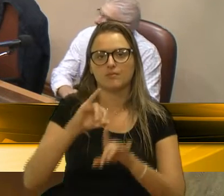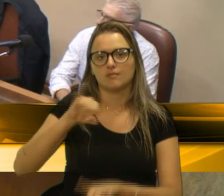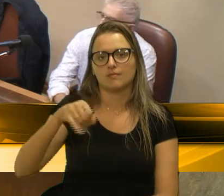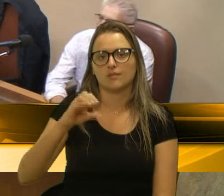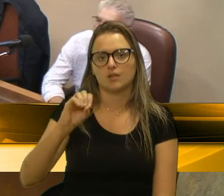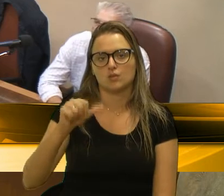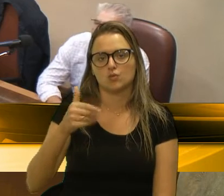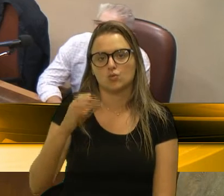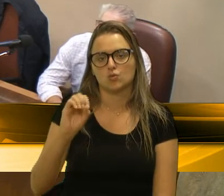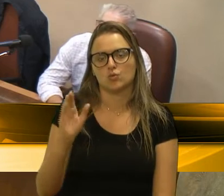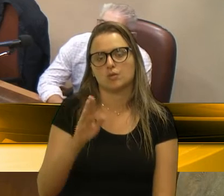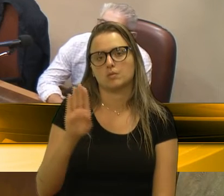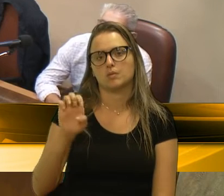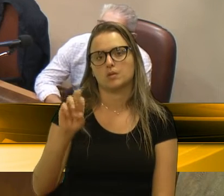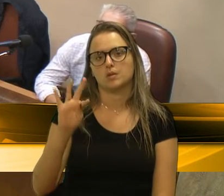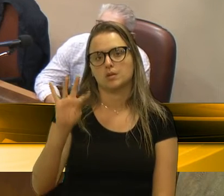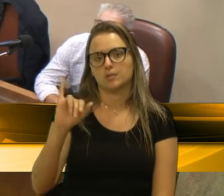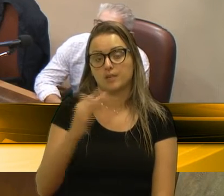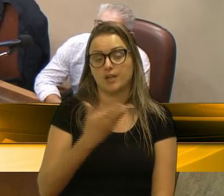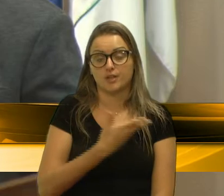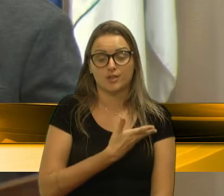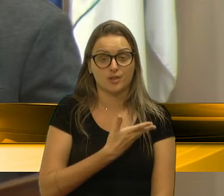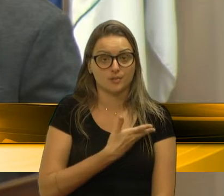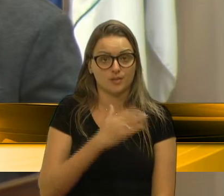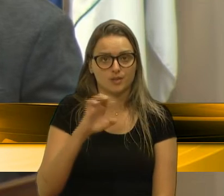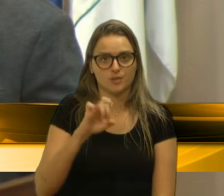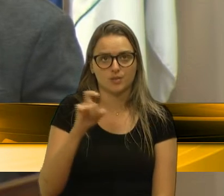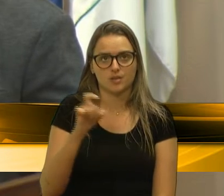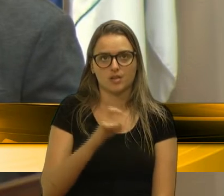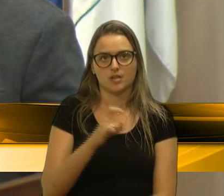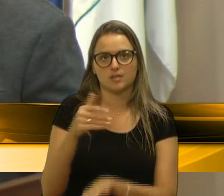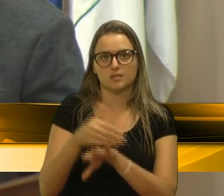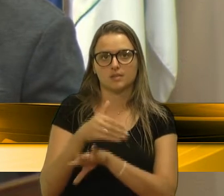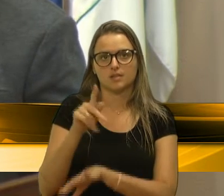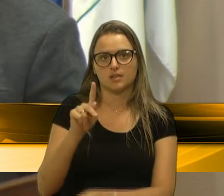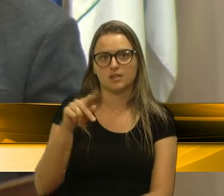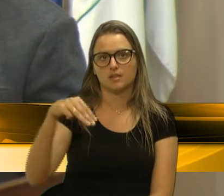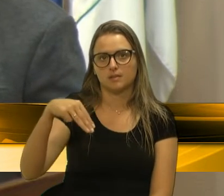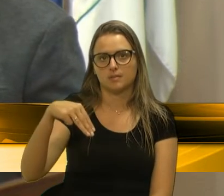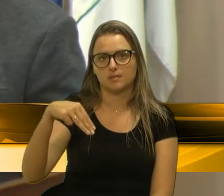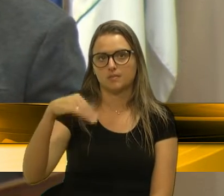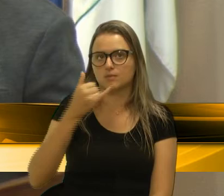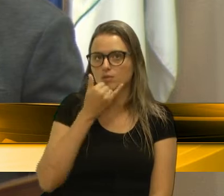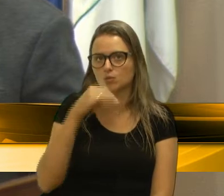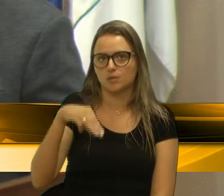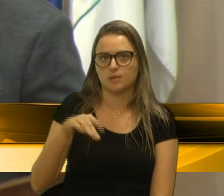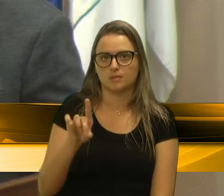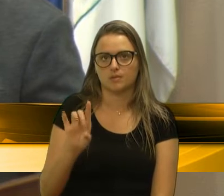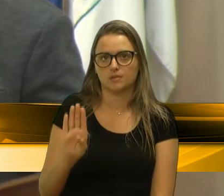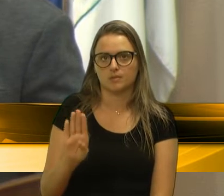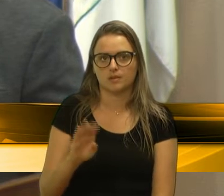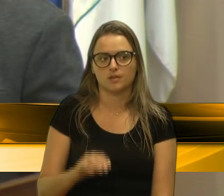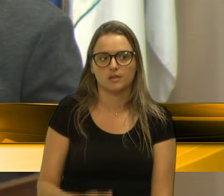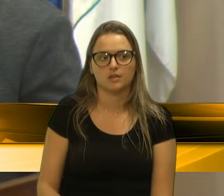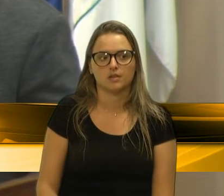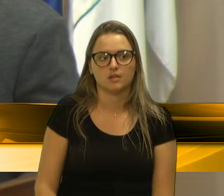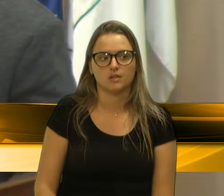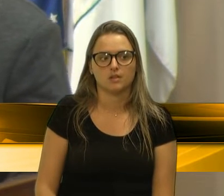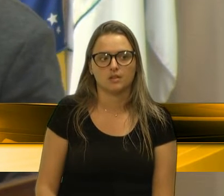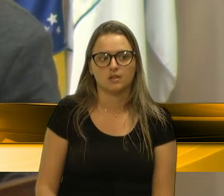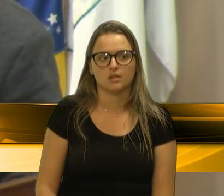Berti, grande amigo, ex-integrante do MDB, durante quase quatro décadas militando no MDB,